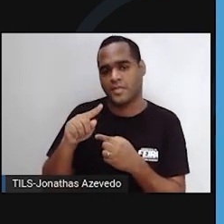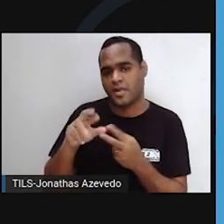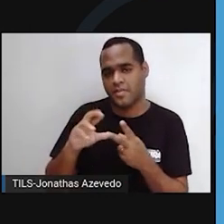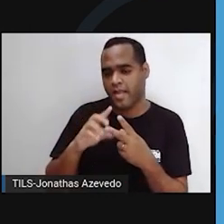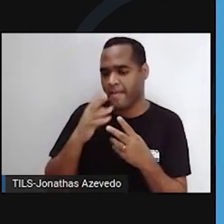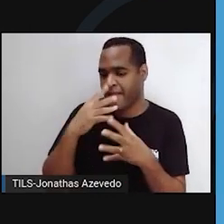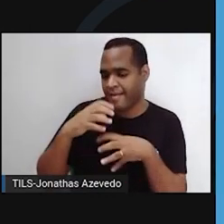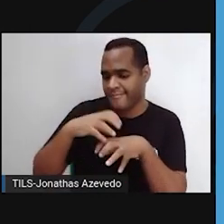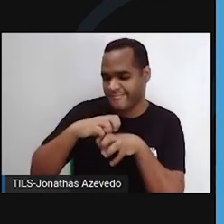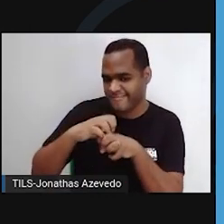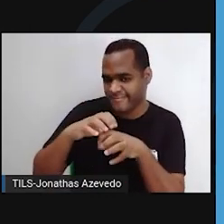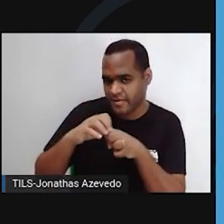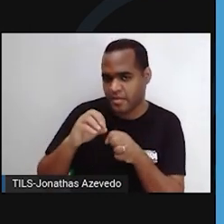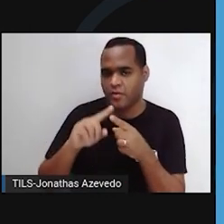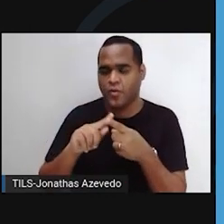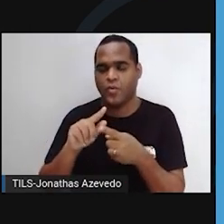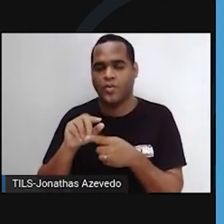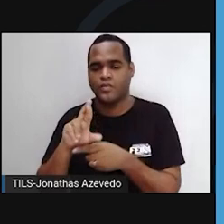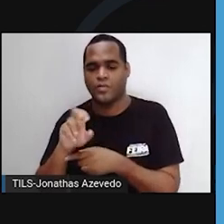granulado, ou rugoso.